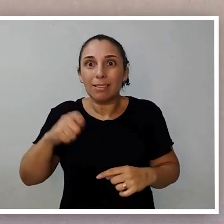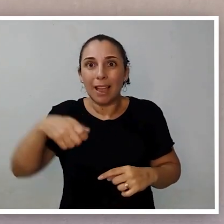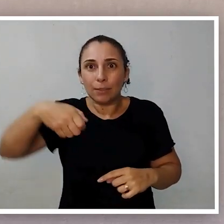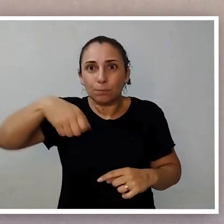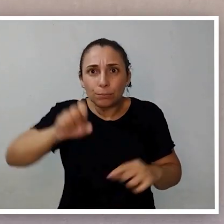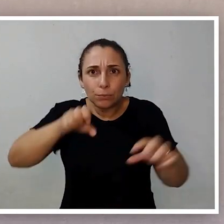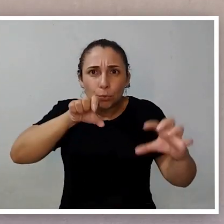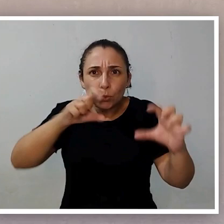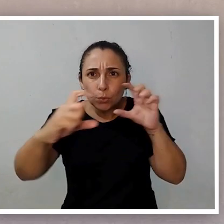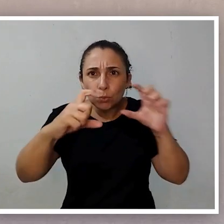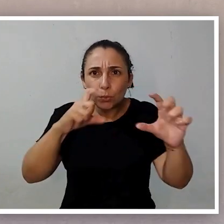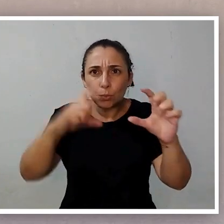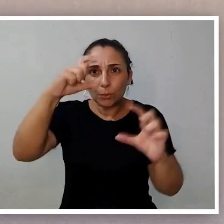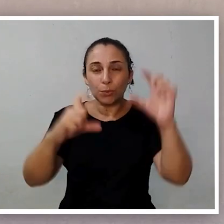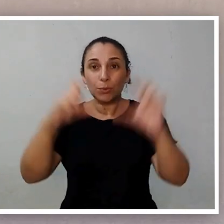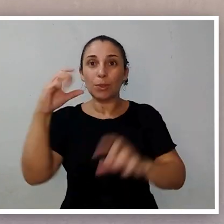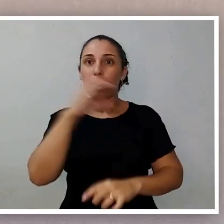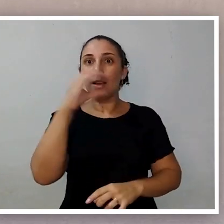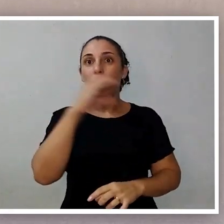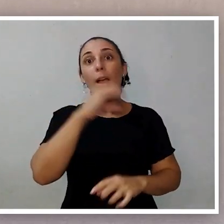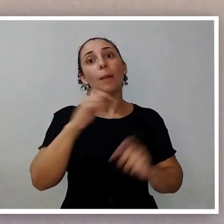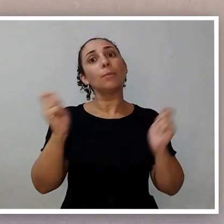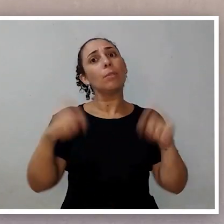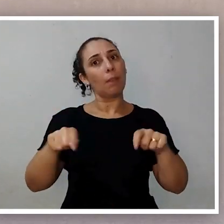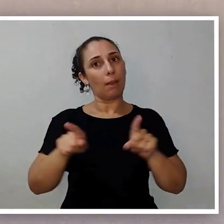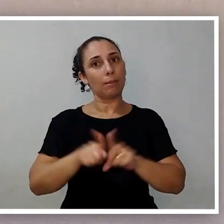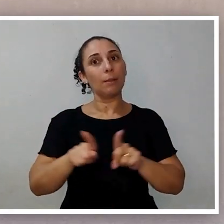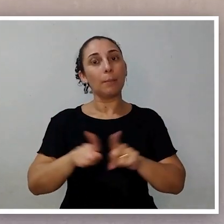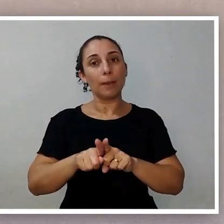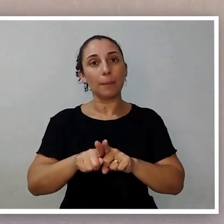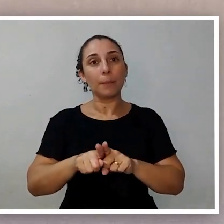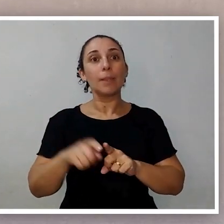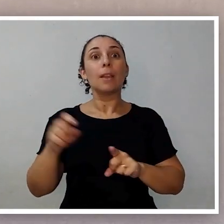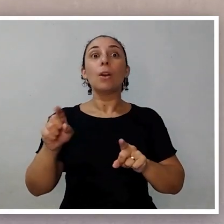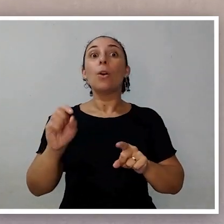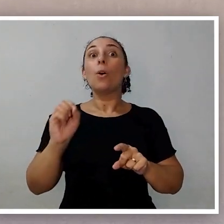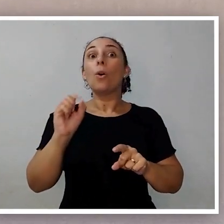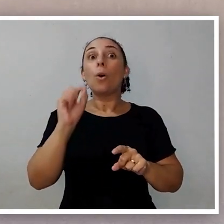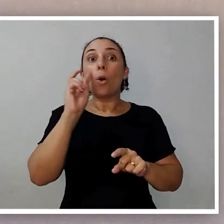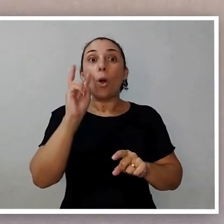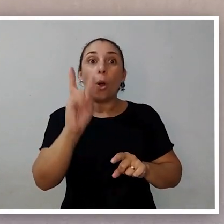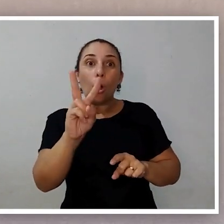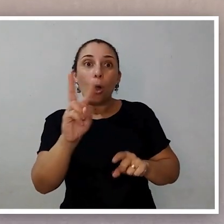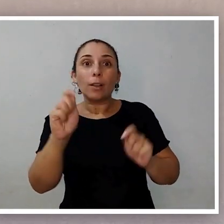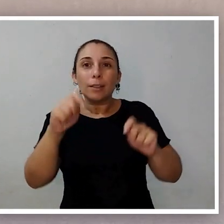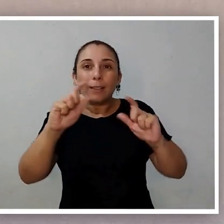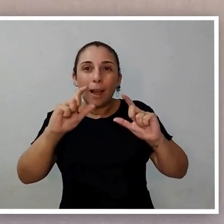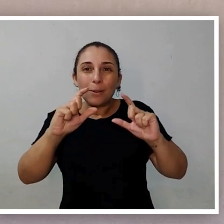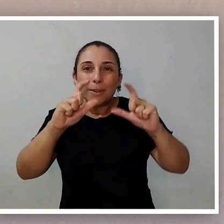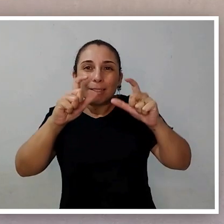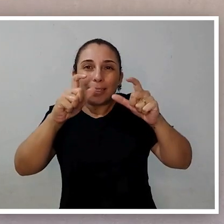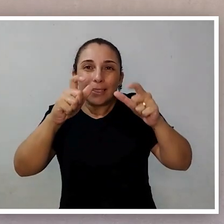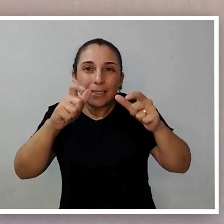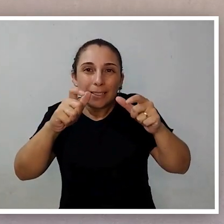que eu posso soltar e girar de forma mais rápida. A mesma coisa aqui a inclinação,